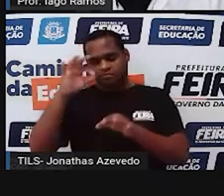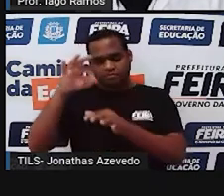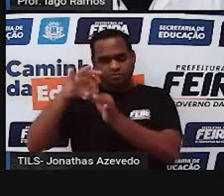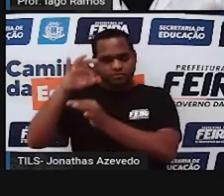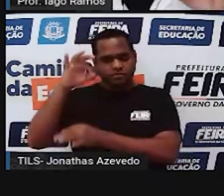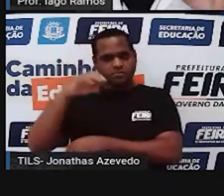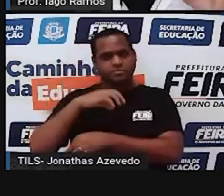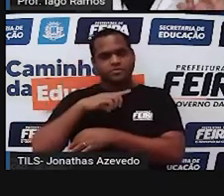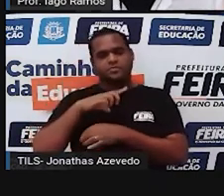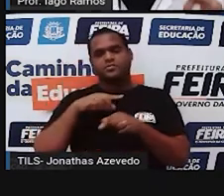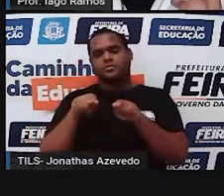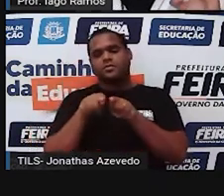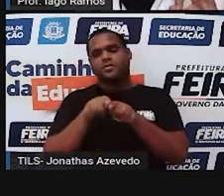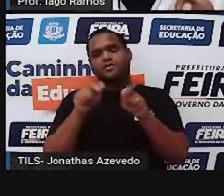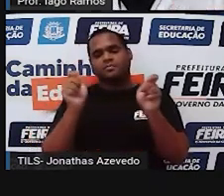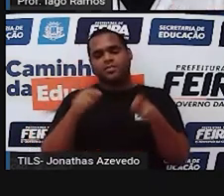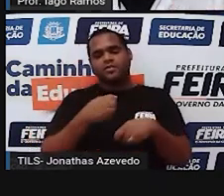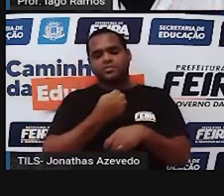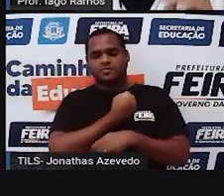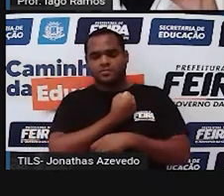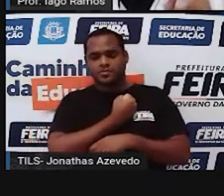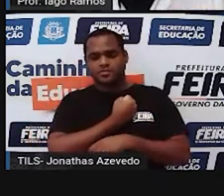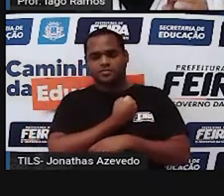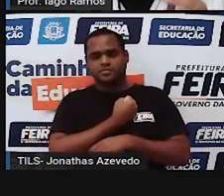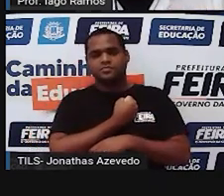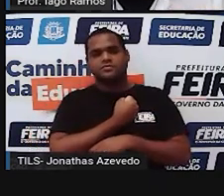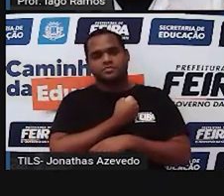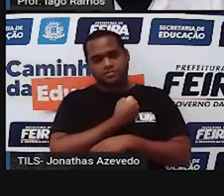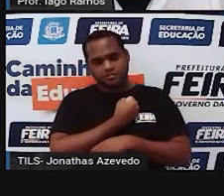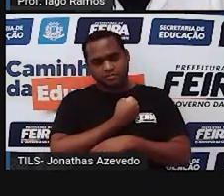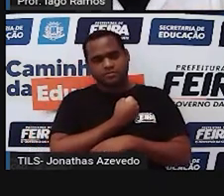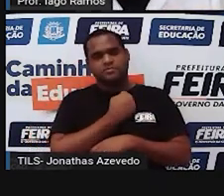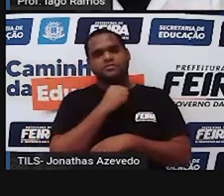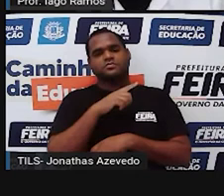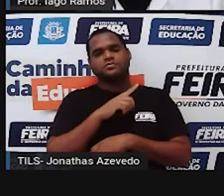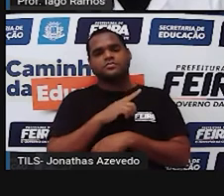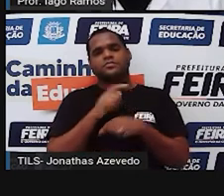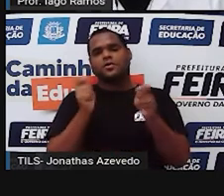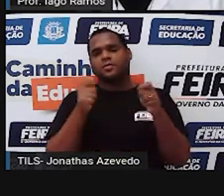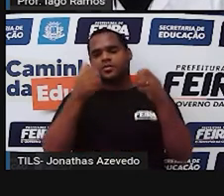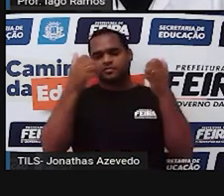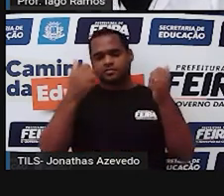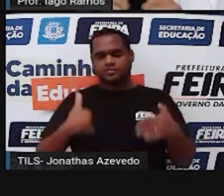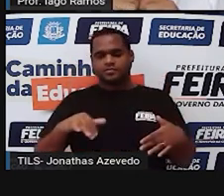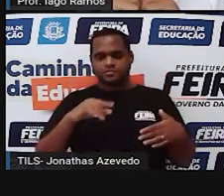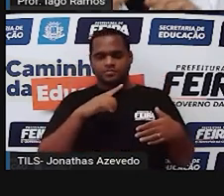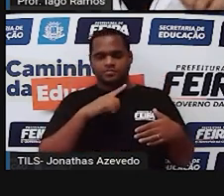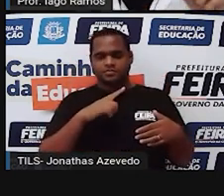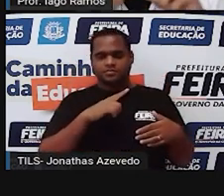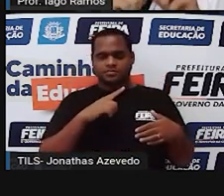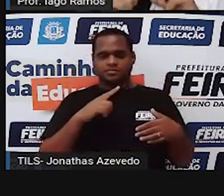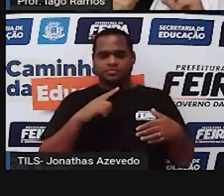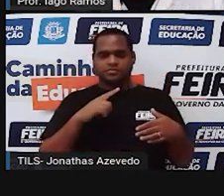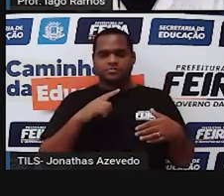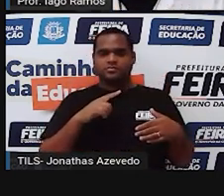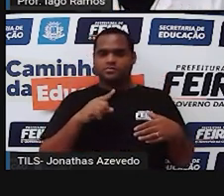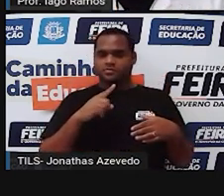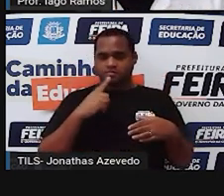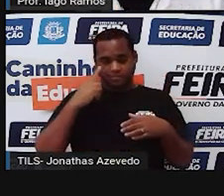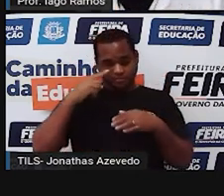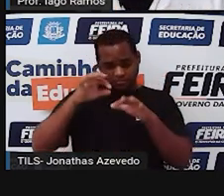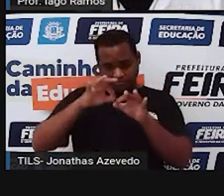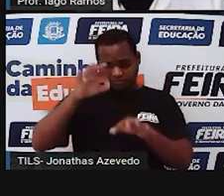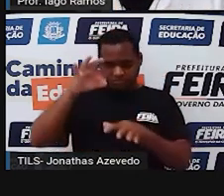instalada e aquele aquela letra K né? aquele ponto K significa o nó né? o nó das cordas no